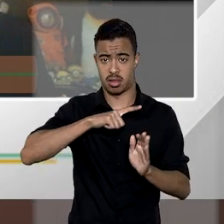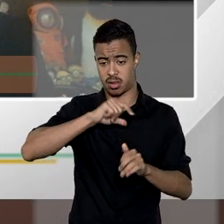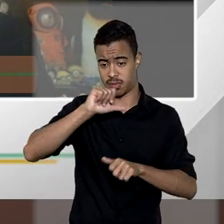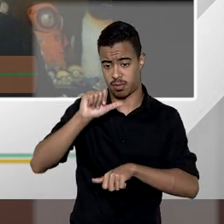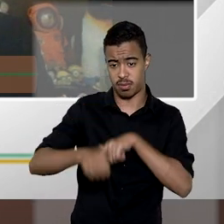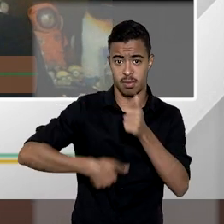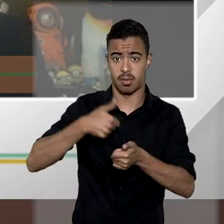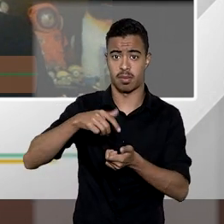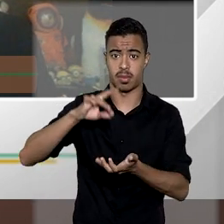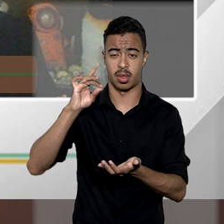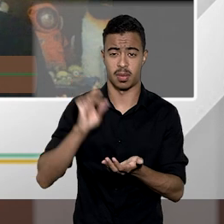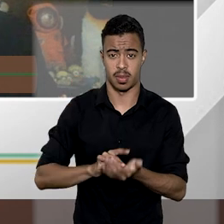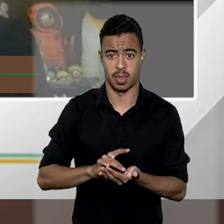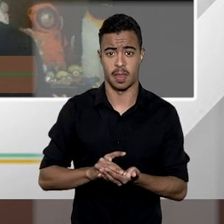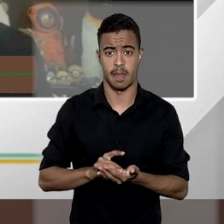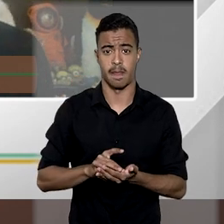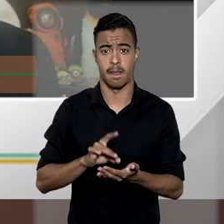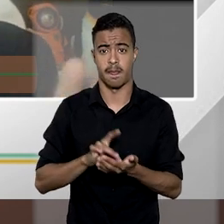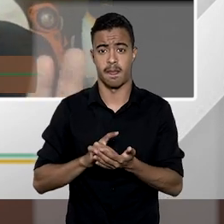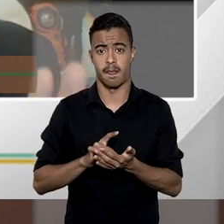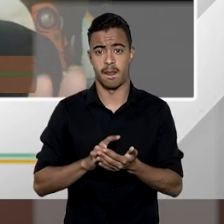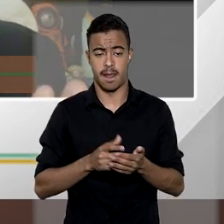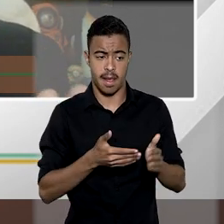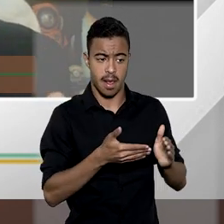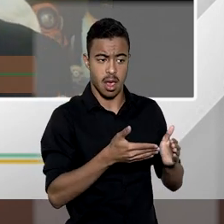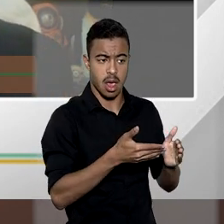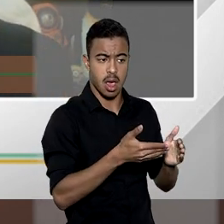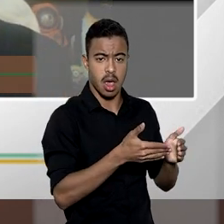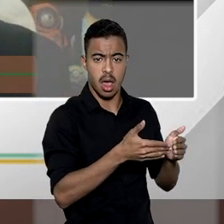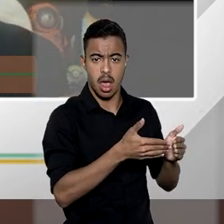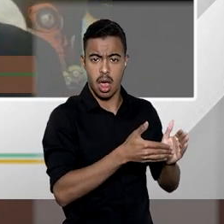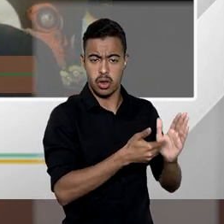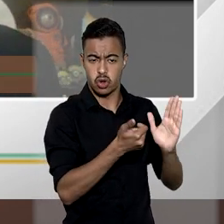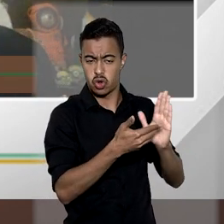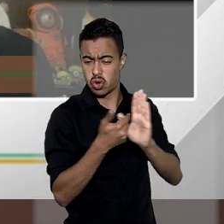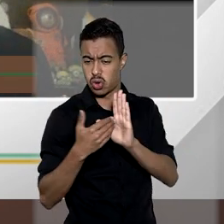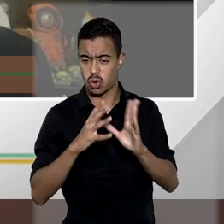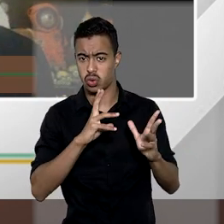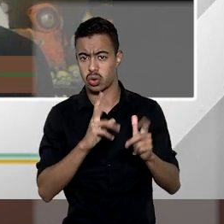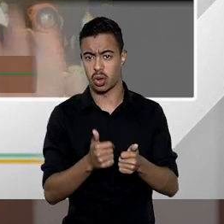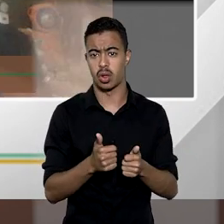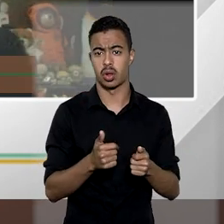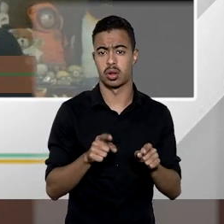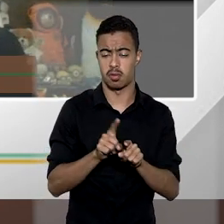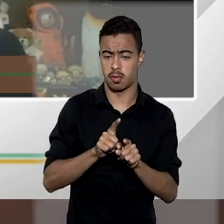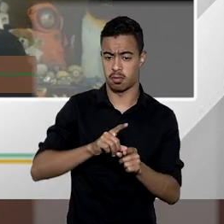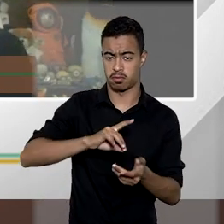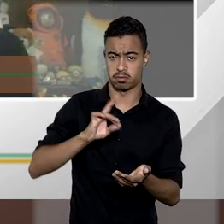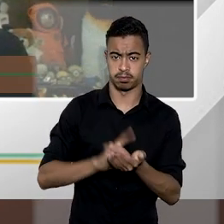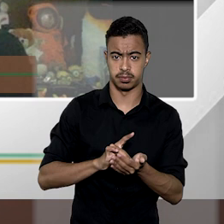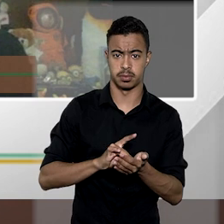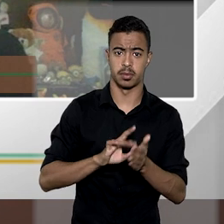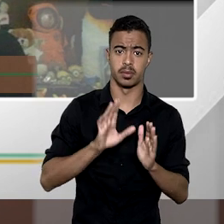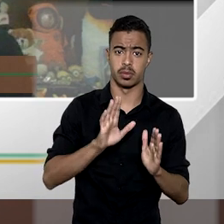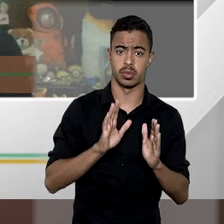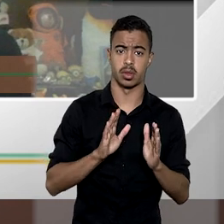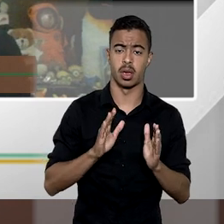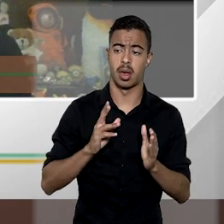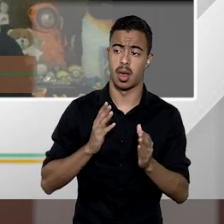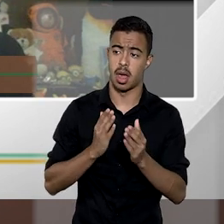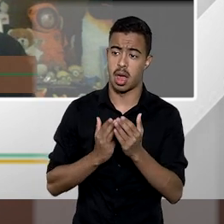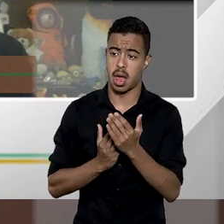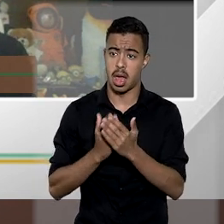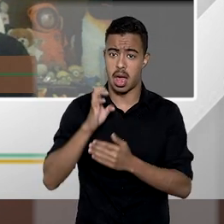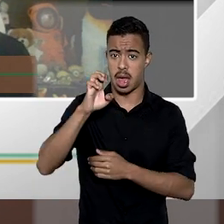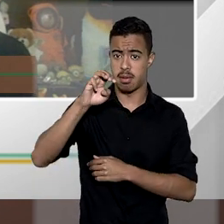alteração de fato absolutamente removível incontornável e definitiva e a emissão é